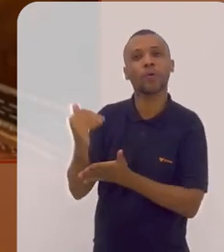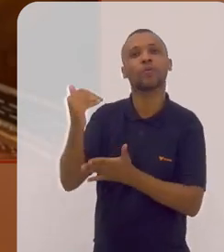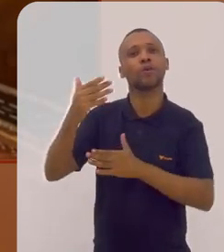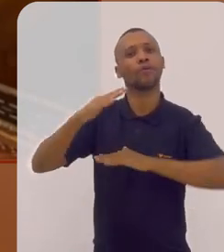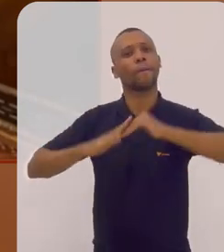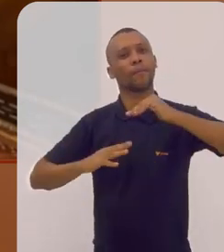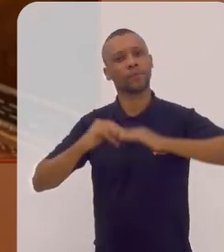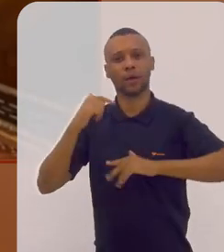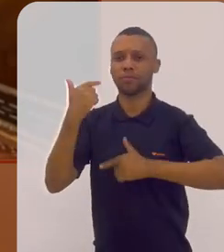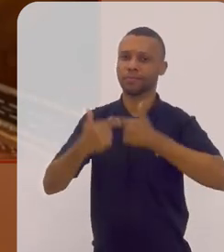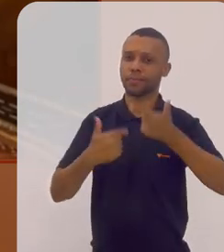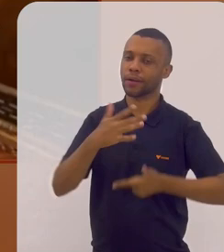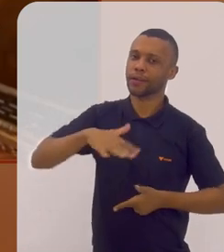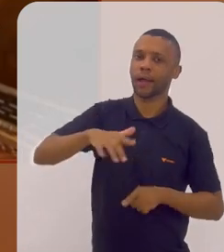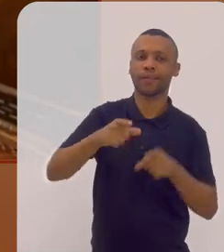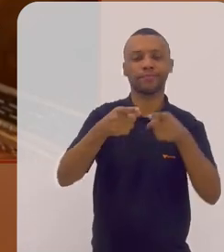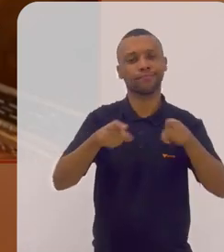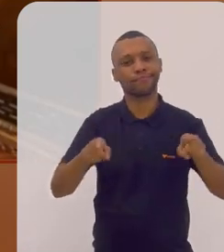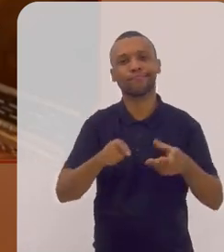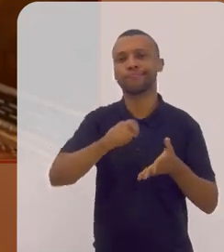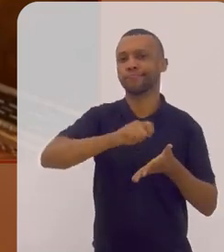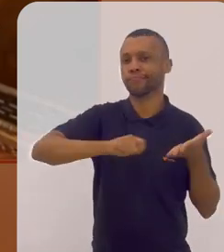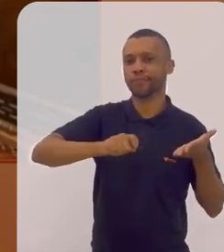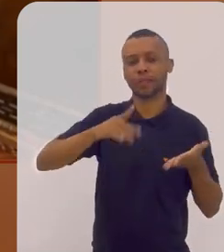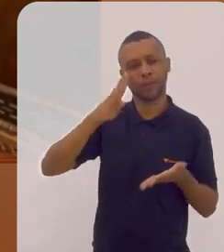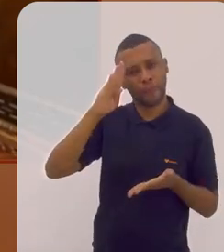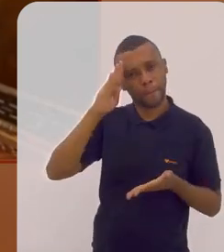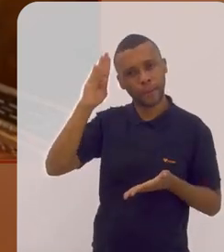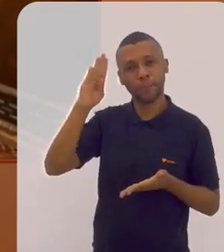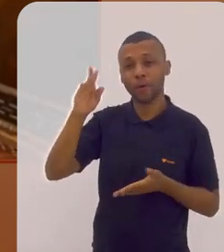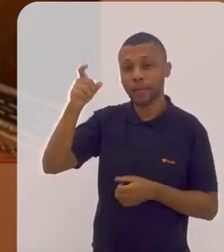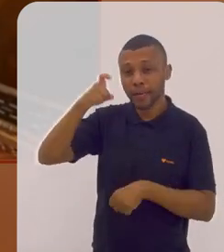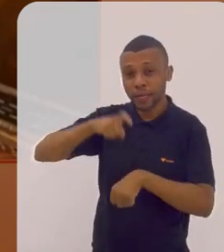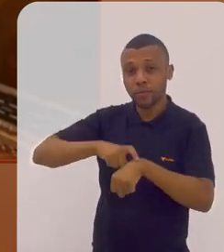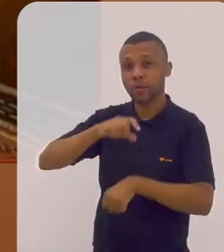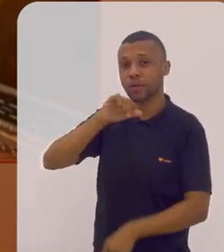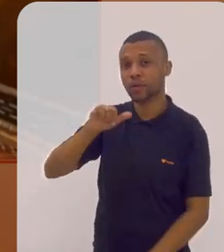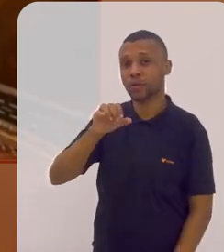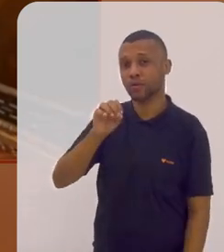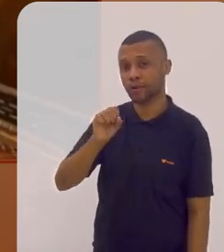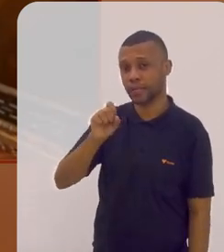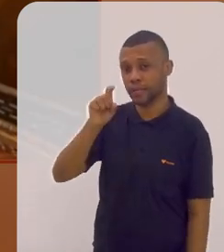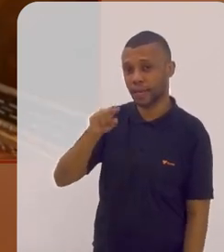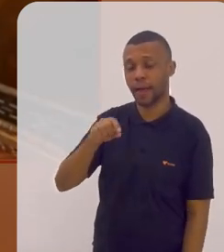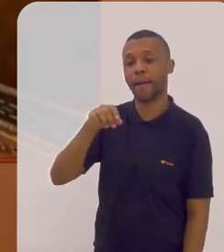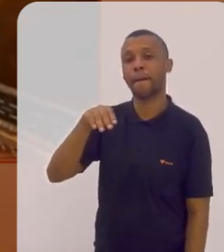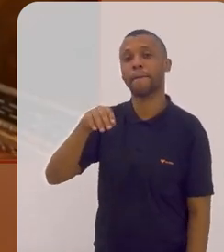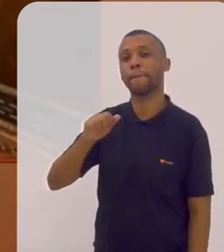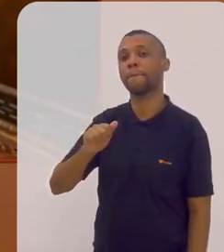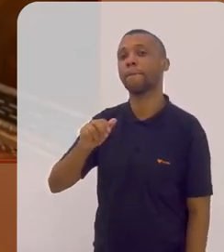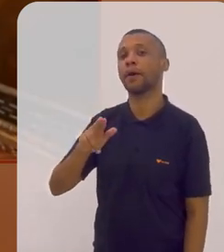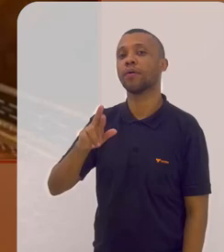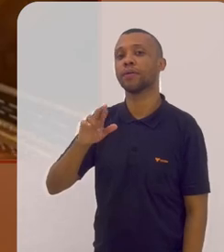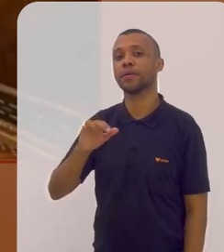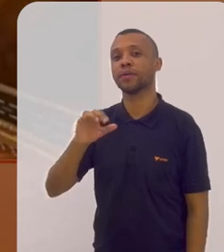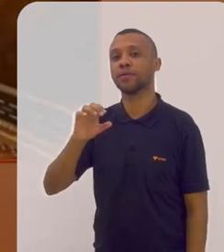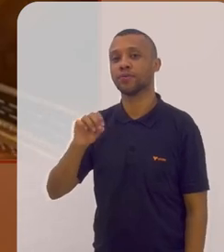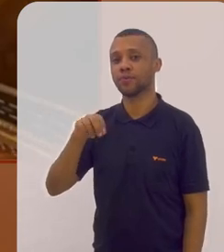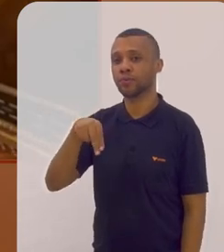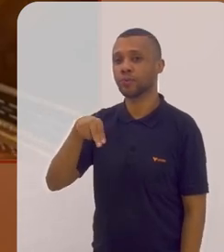carreira de compositor e do nosso maior compositor naquele momento José Maurício Nunes Garcia